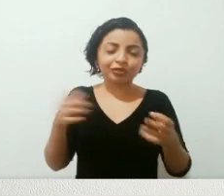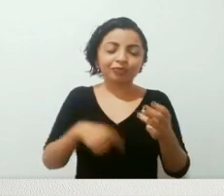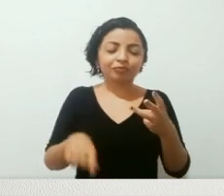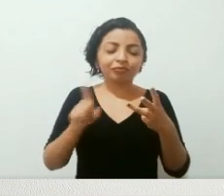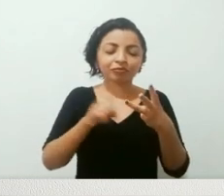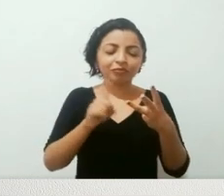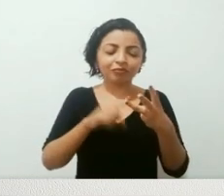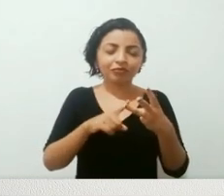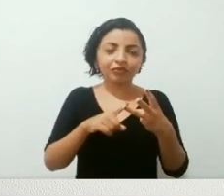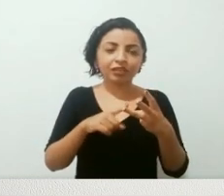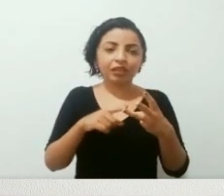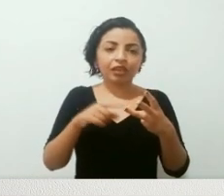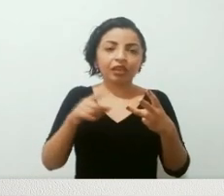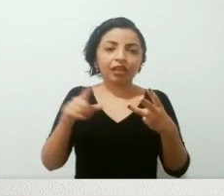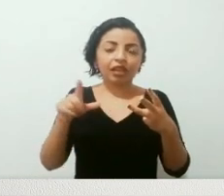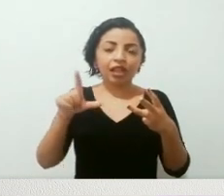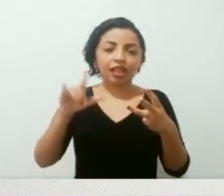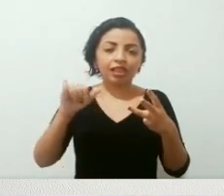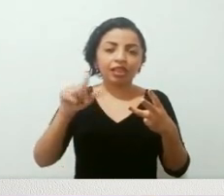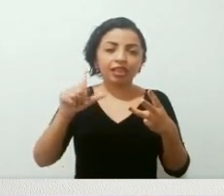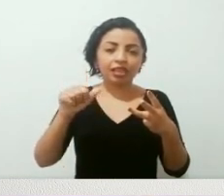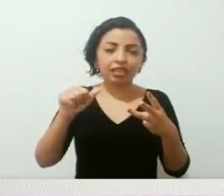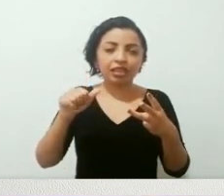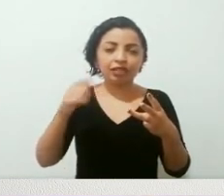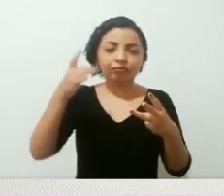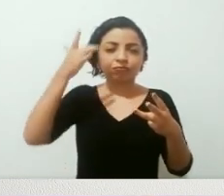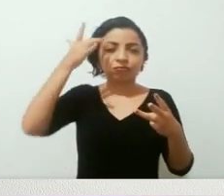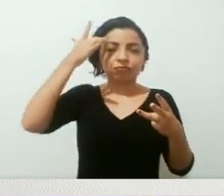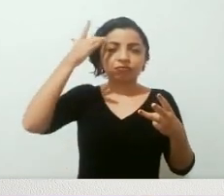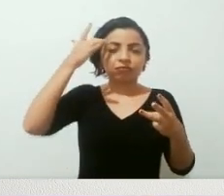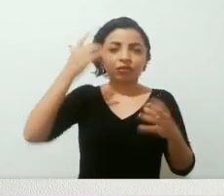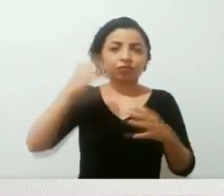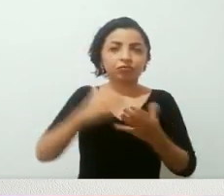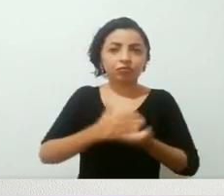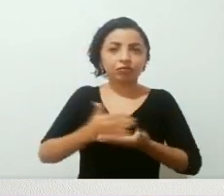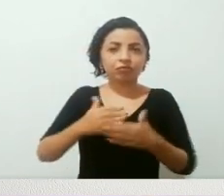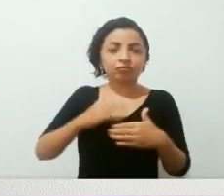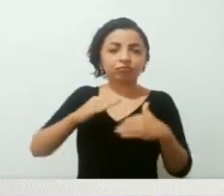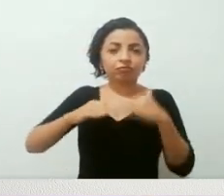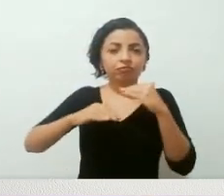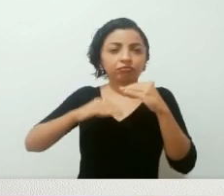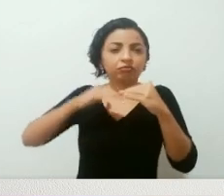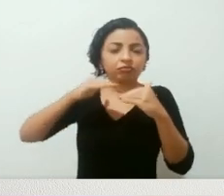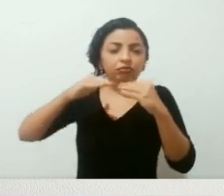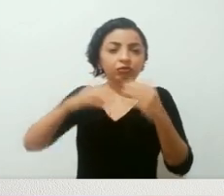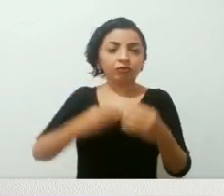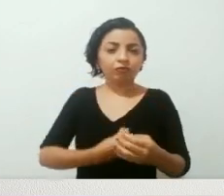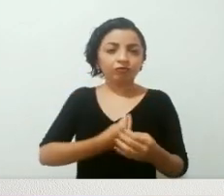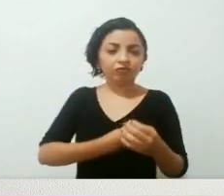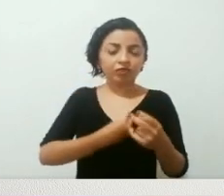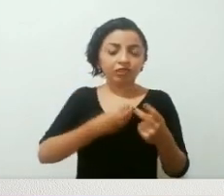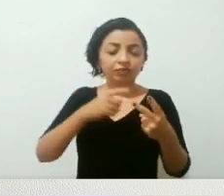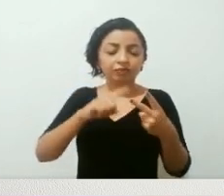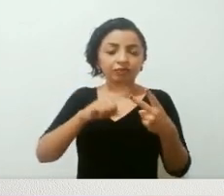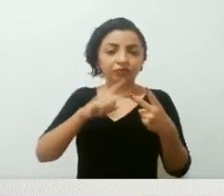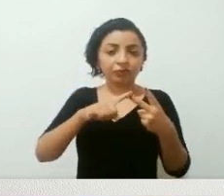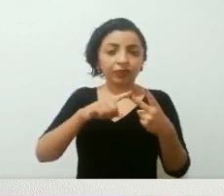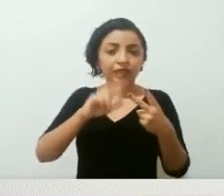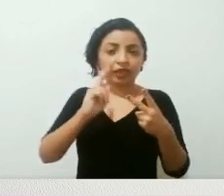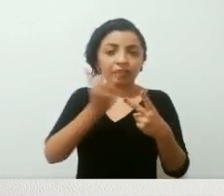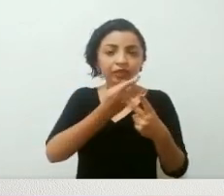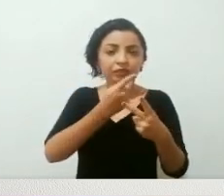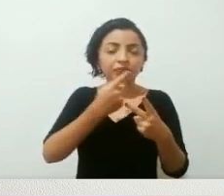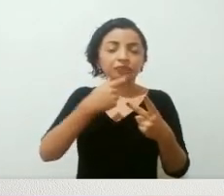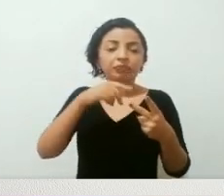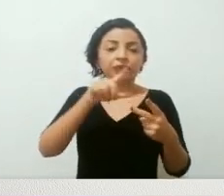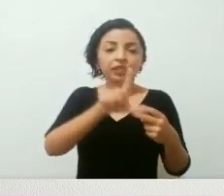desse terceiro volume, e a Lila vai apresentando uma certa maturidade depois de todos os eventos que aconteceram no segundo volume. O mesmo